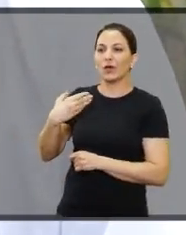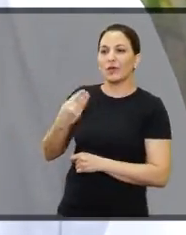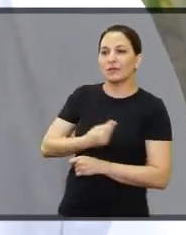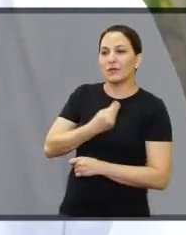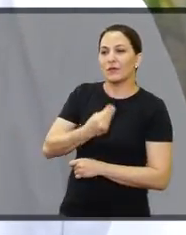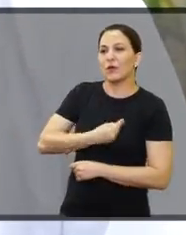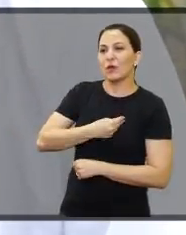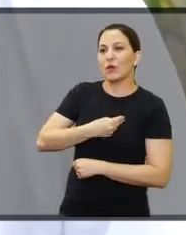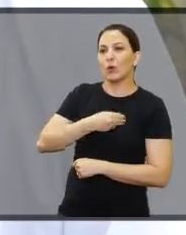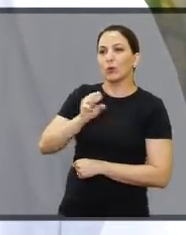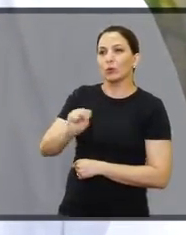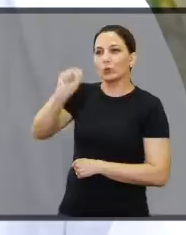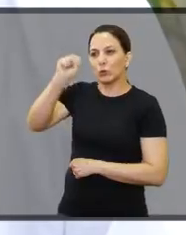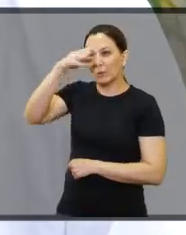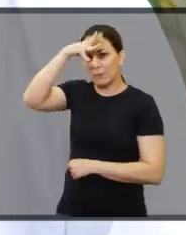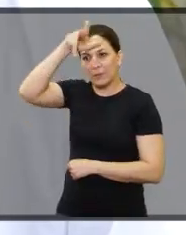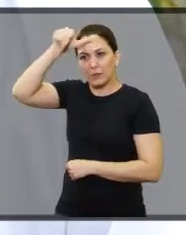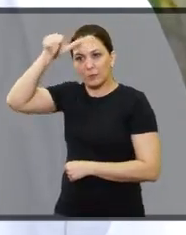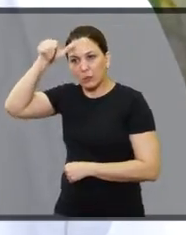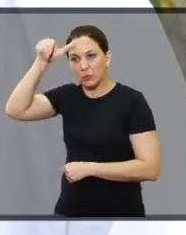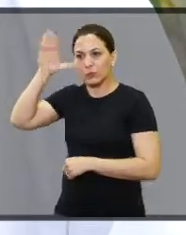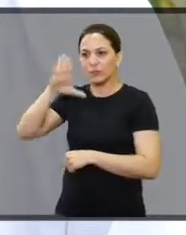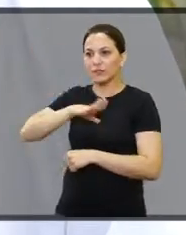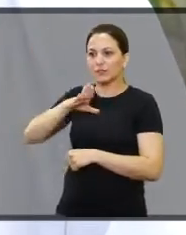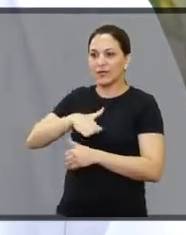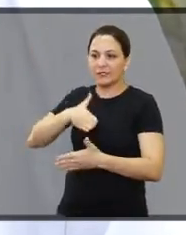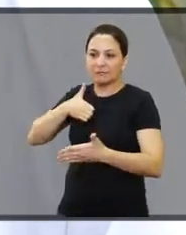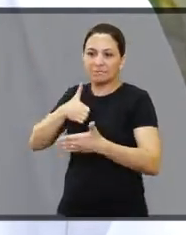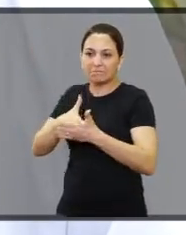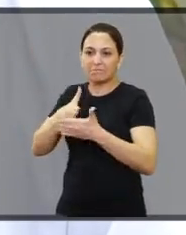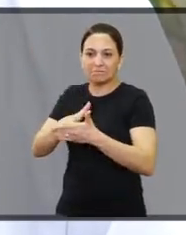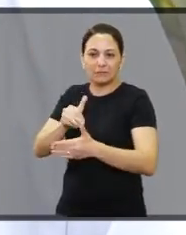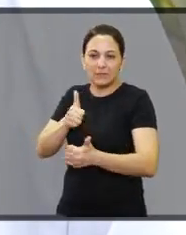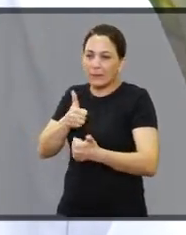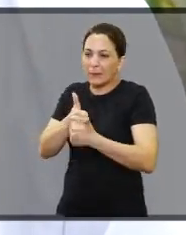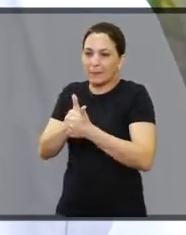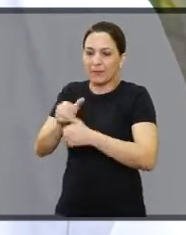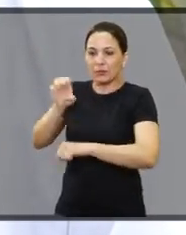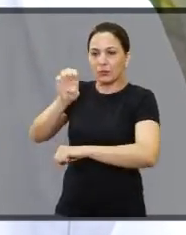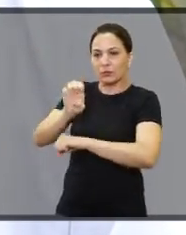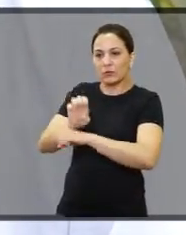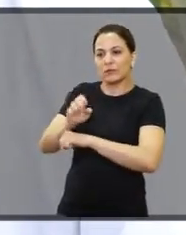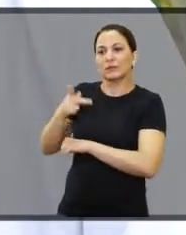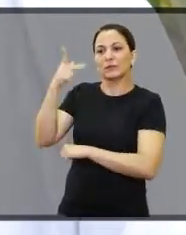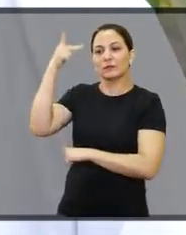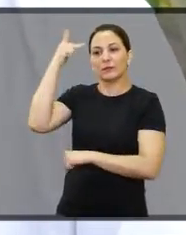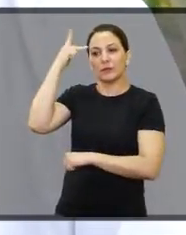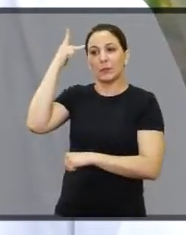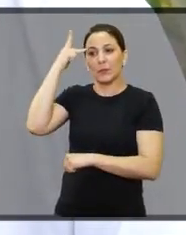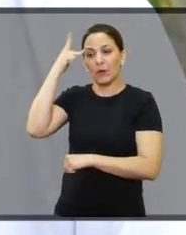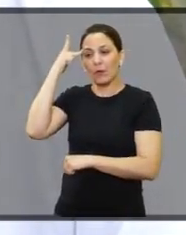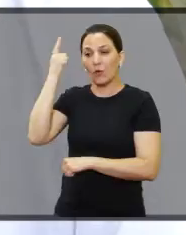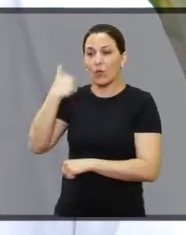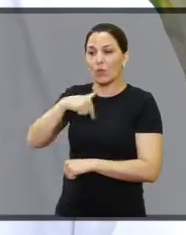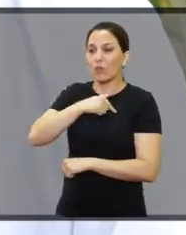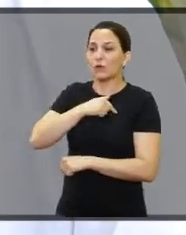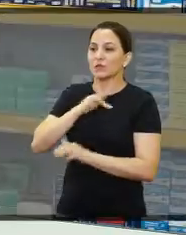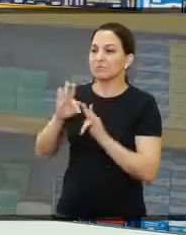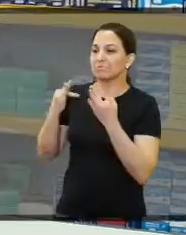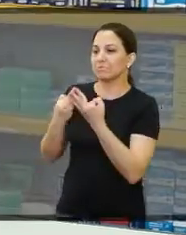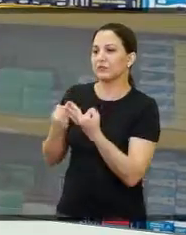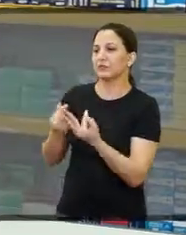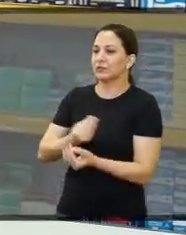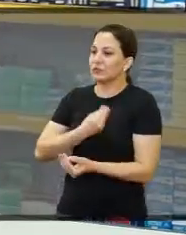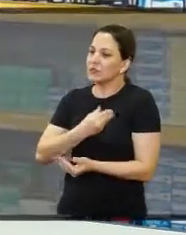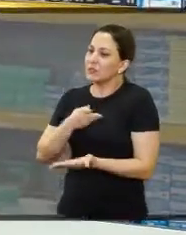Grosso, de Três Lagoas, região de inocência ali, divisa do estado de São Paulo. A gente sempre morou em fazenda